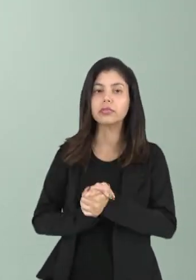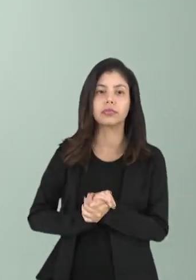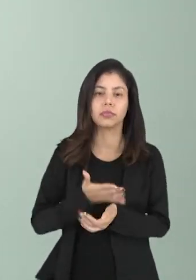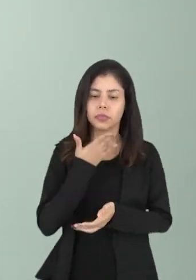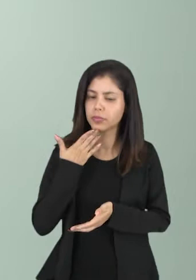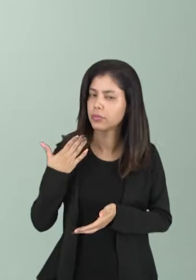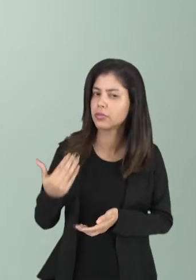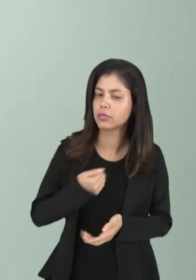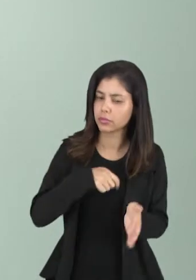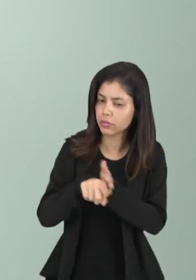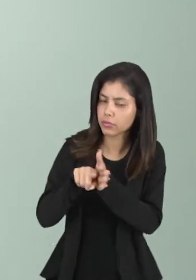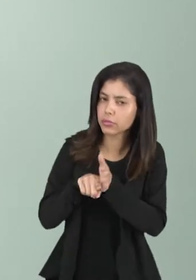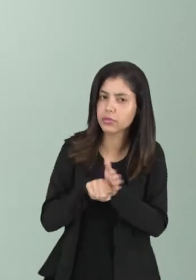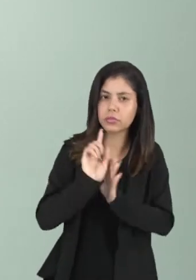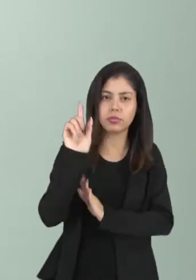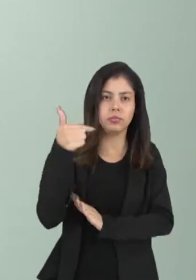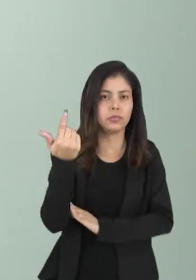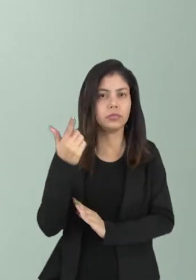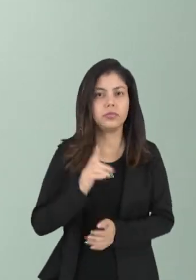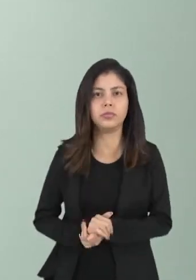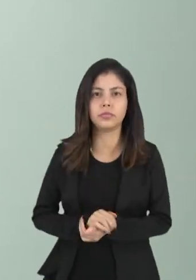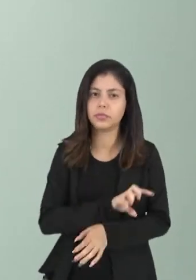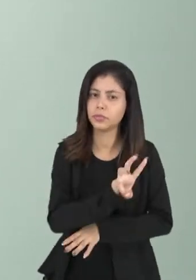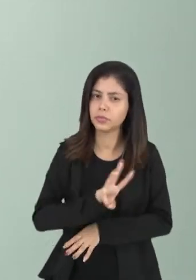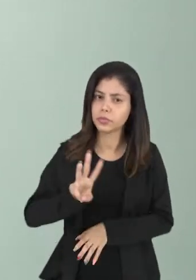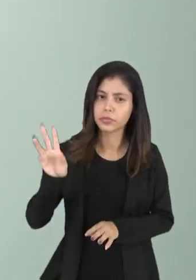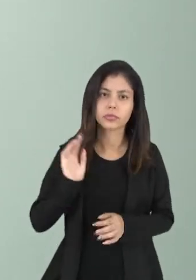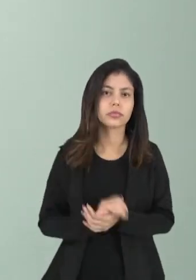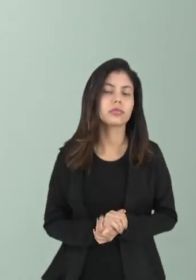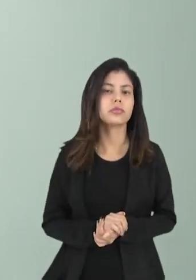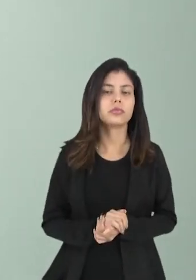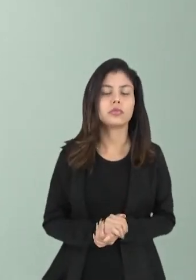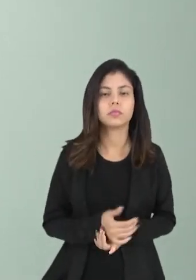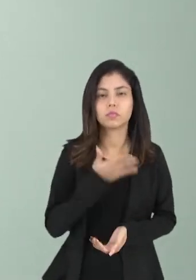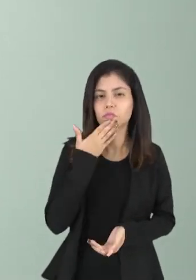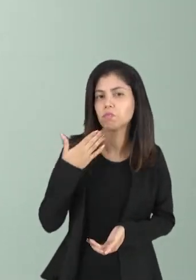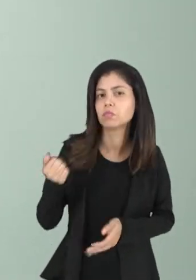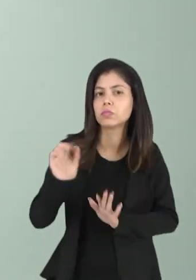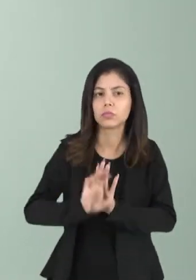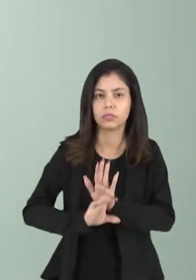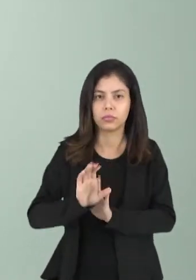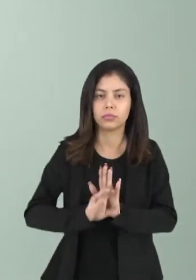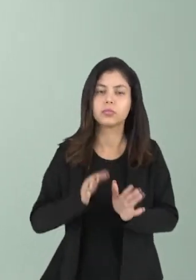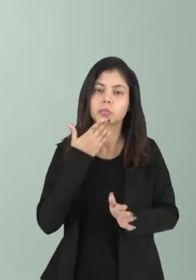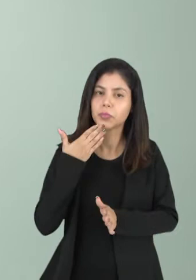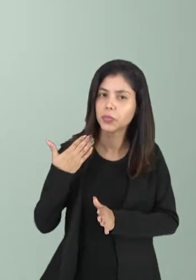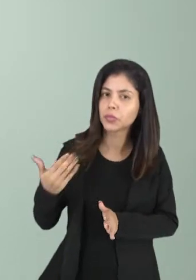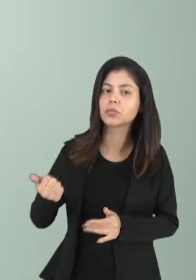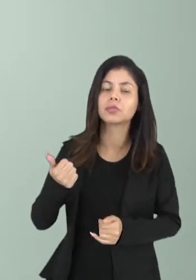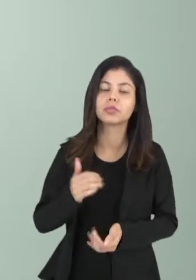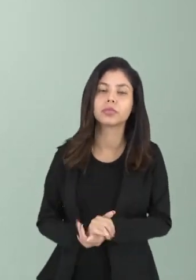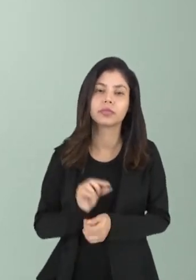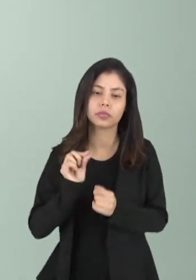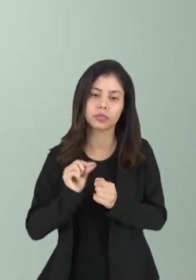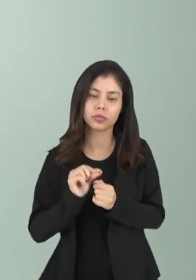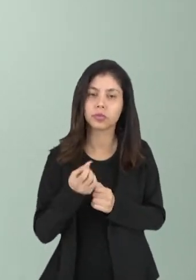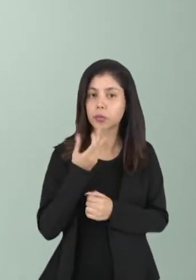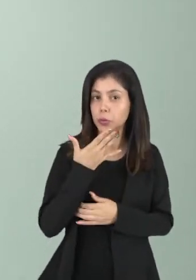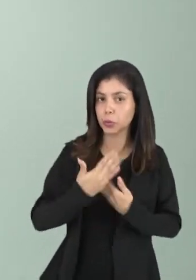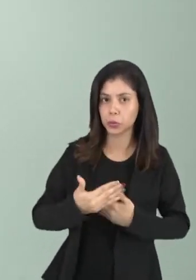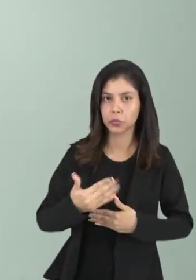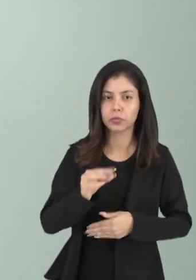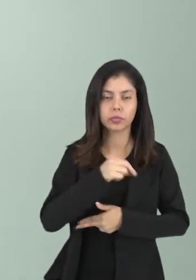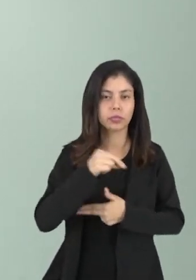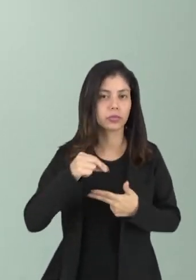aprimorando, pesquisando em outras fontes para que você tenha um conteúdo bem aprimorado para você fazer uma boa prova do